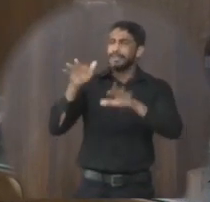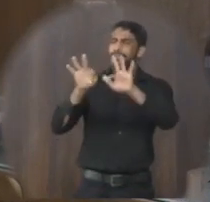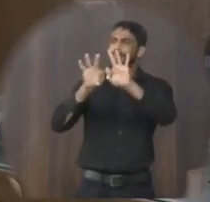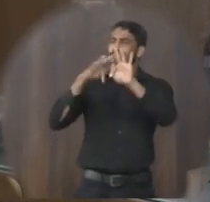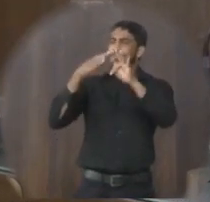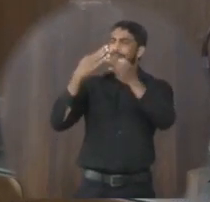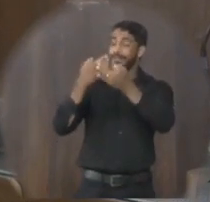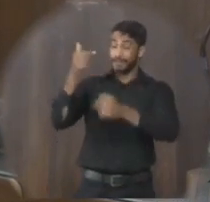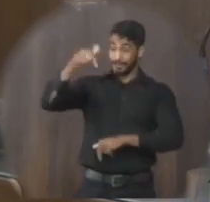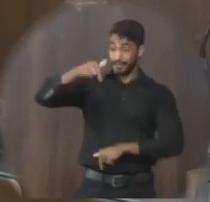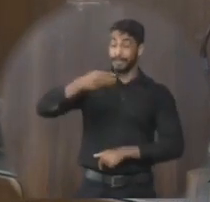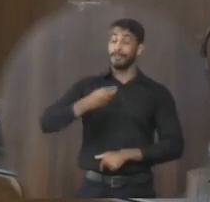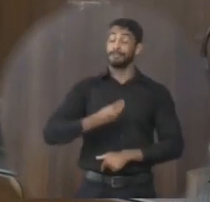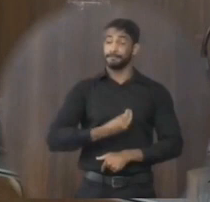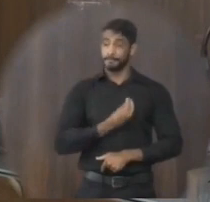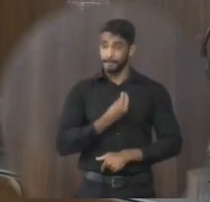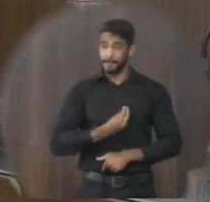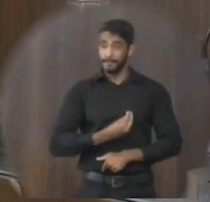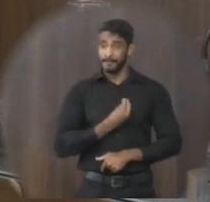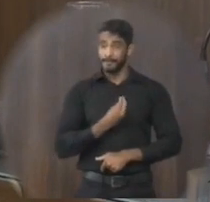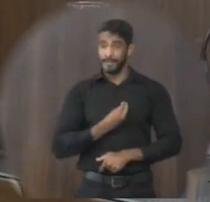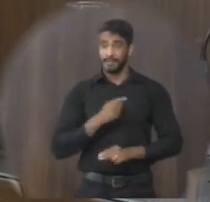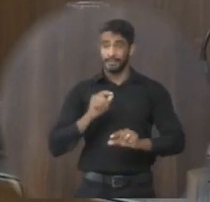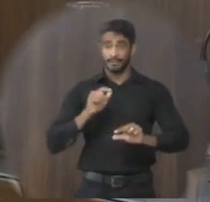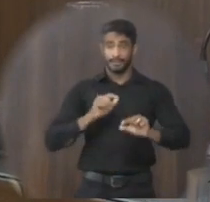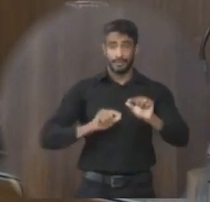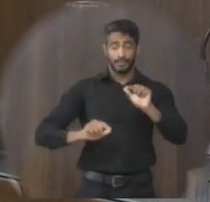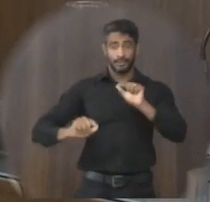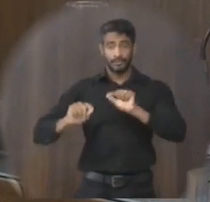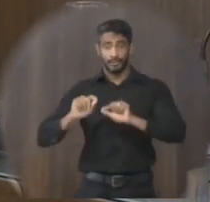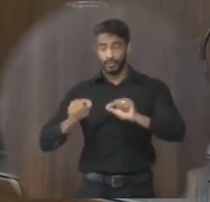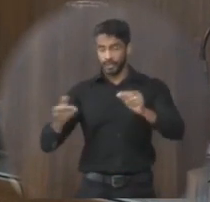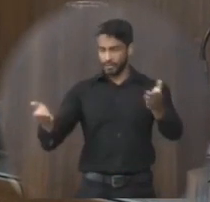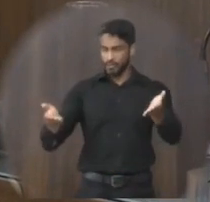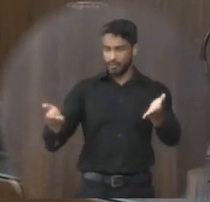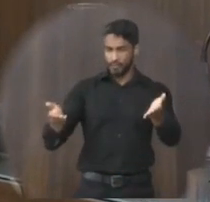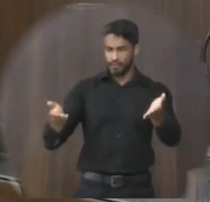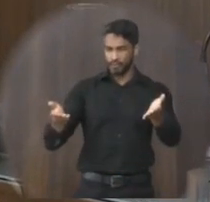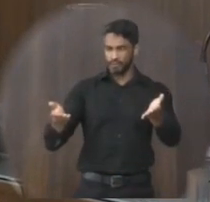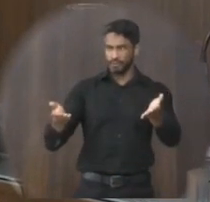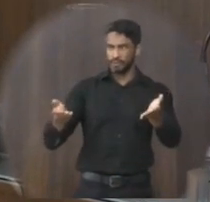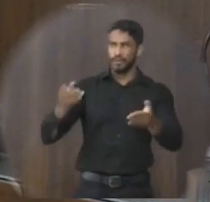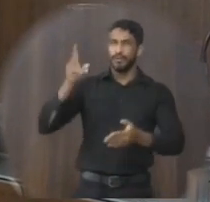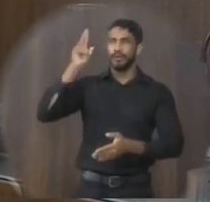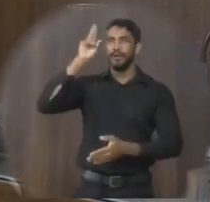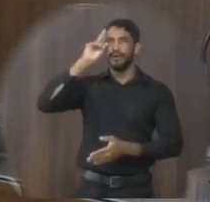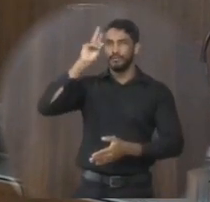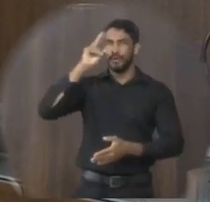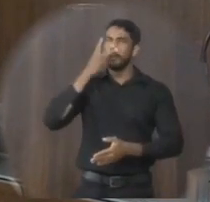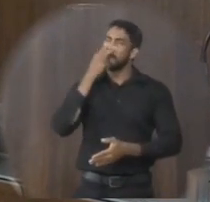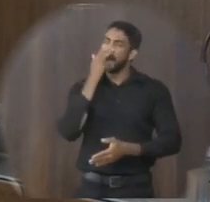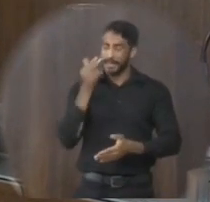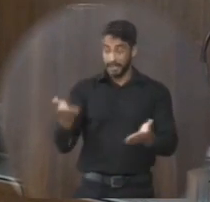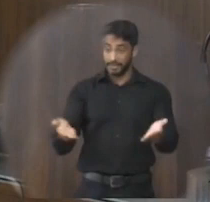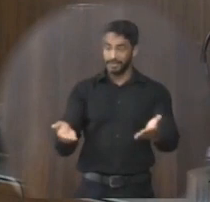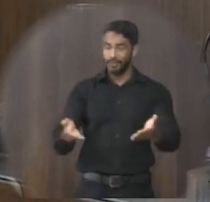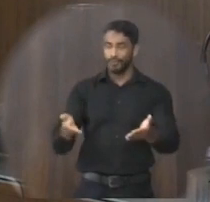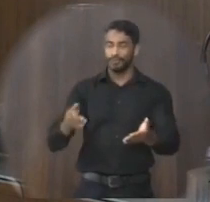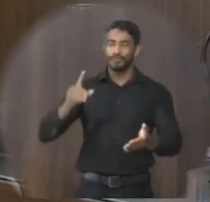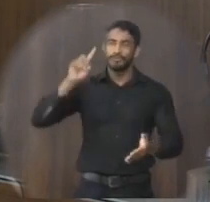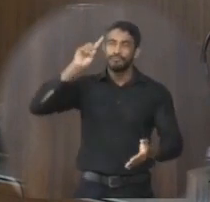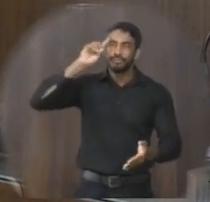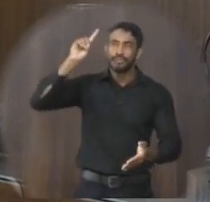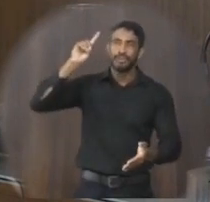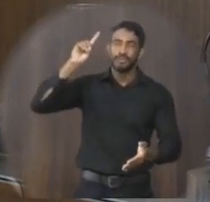presentes, onde, hoje eu lembro, como se fosse hoje, naquele